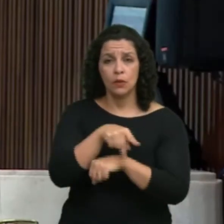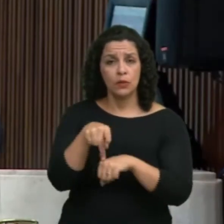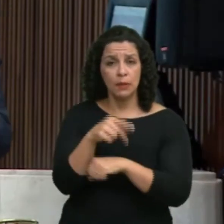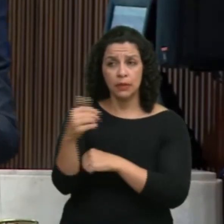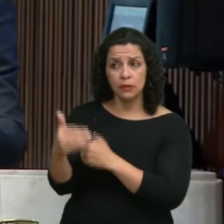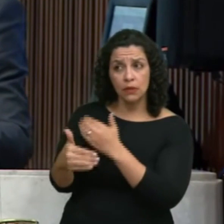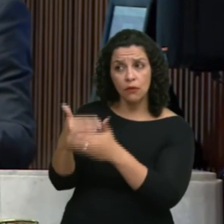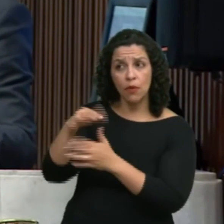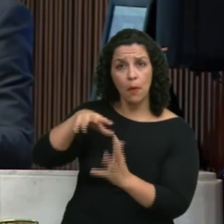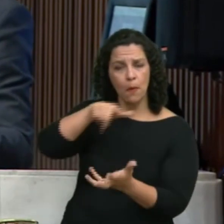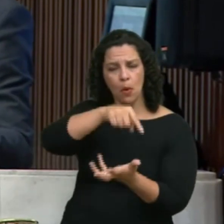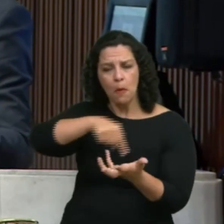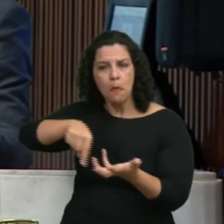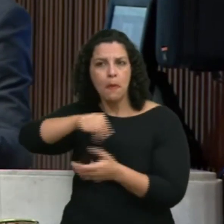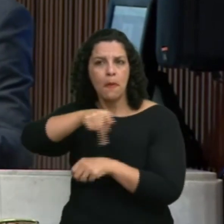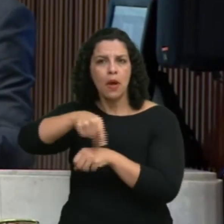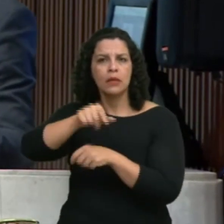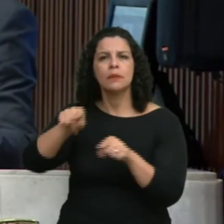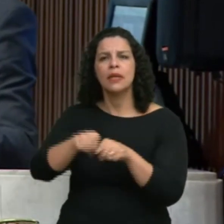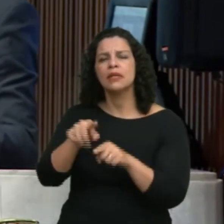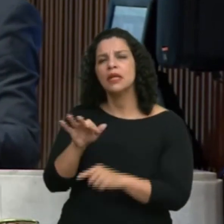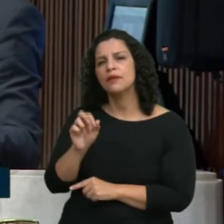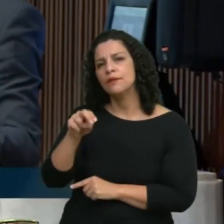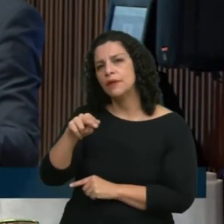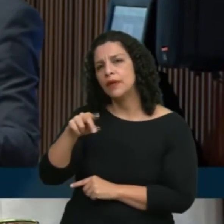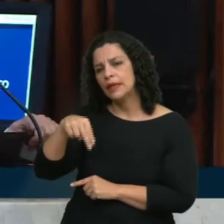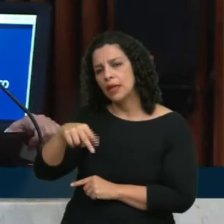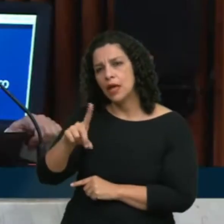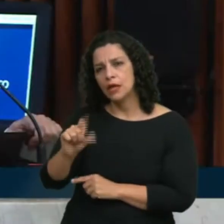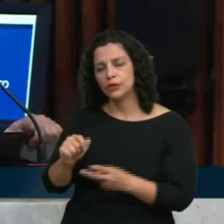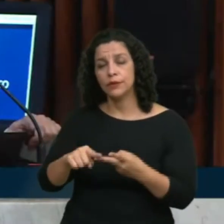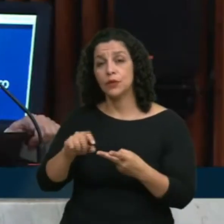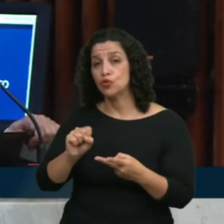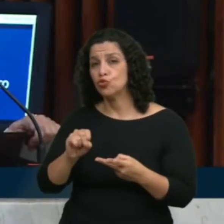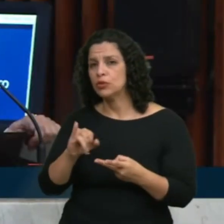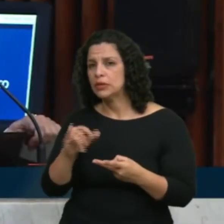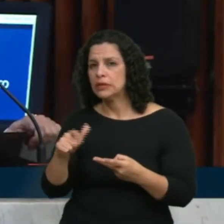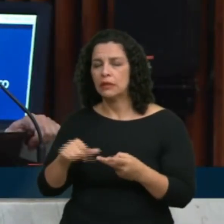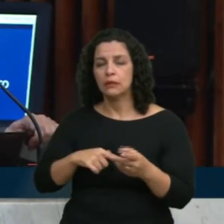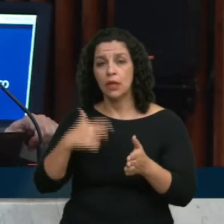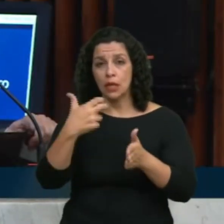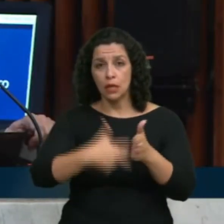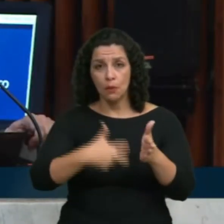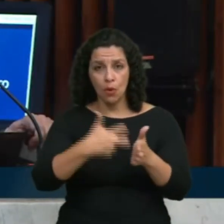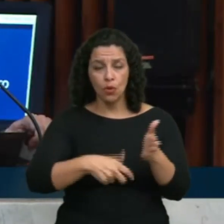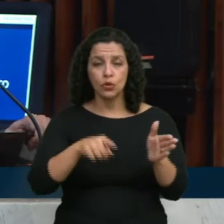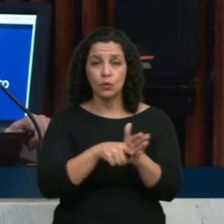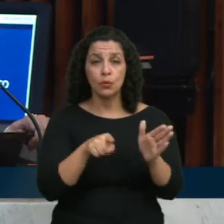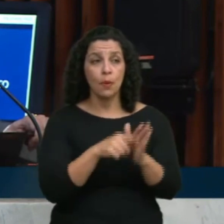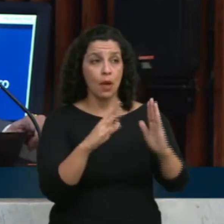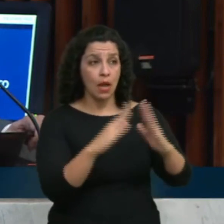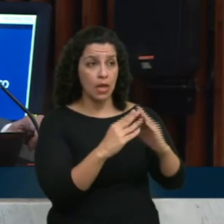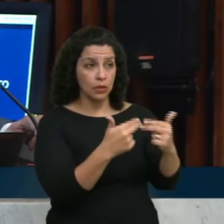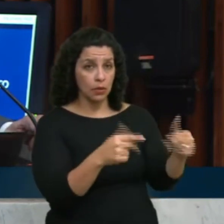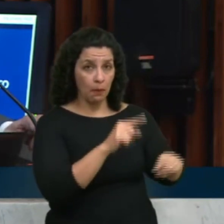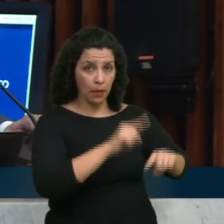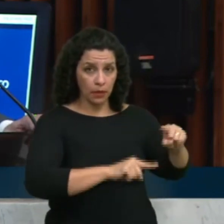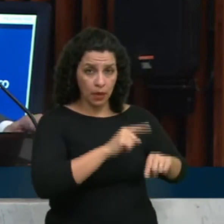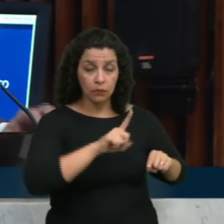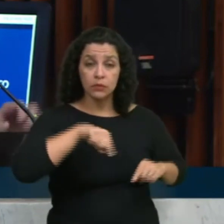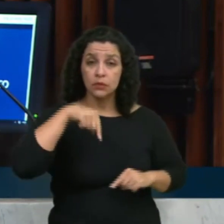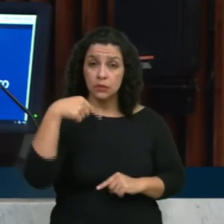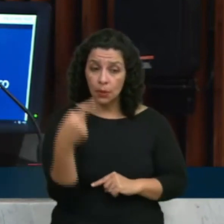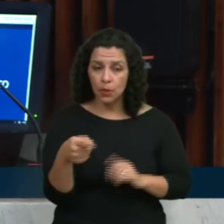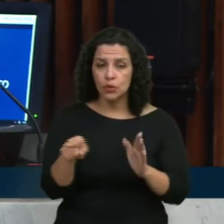desenvolvidos no mundo, como a Finlândia, a Suíça, têm uma tributação voltada primeiro ao patrimônio e depois